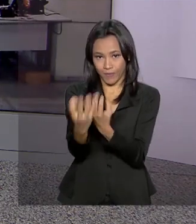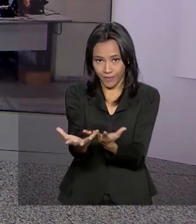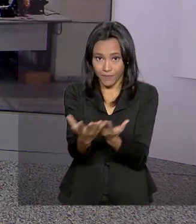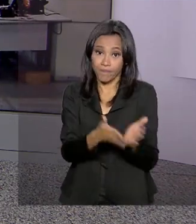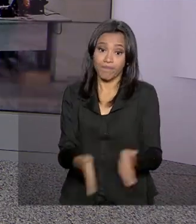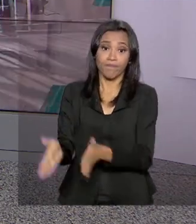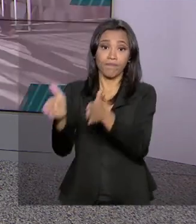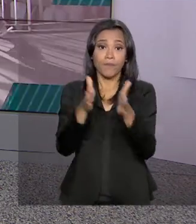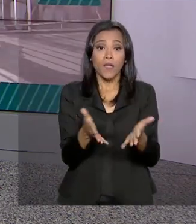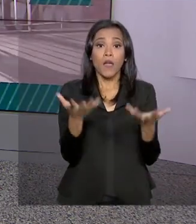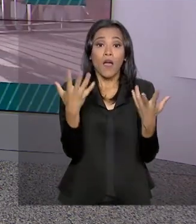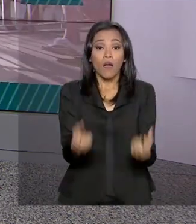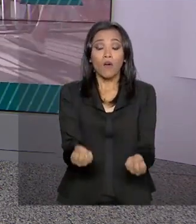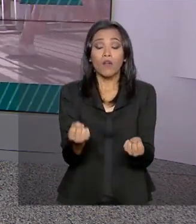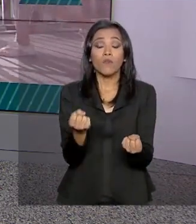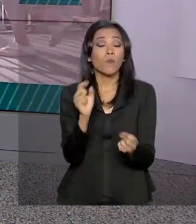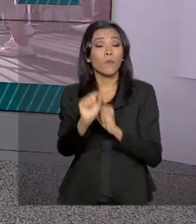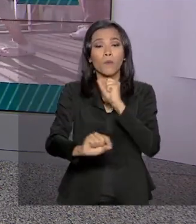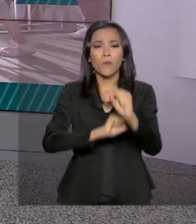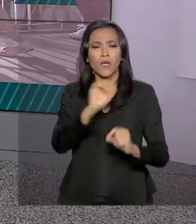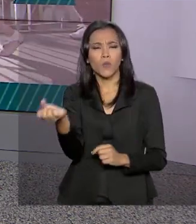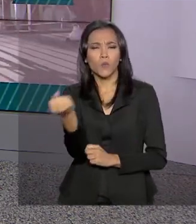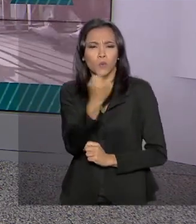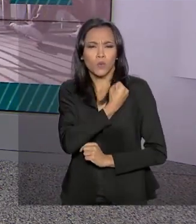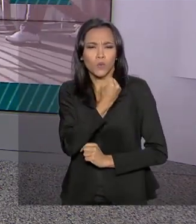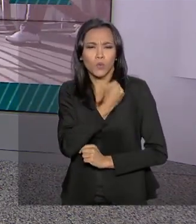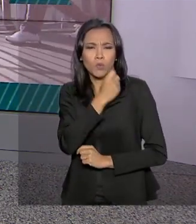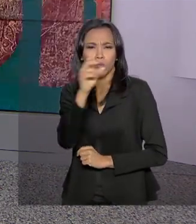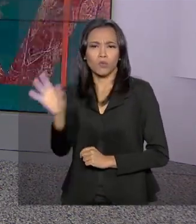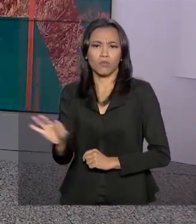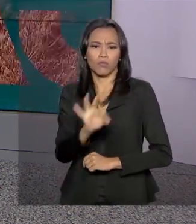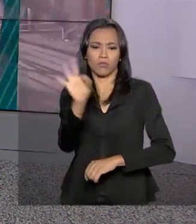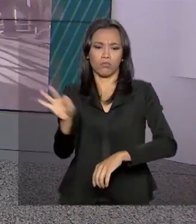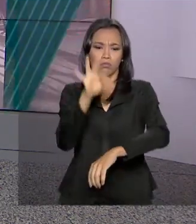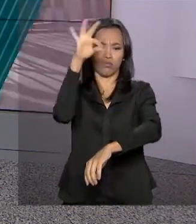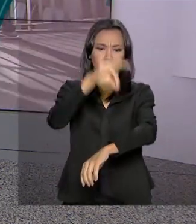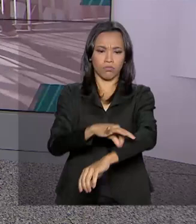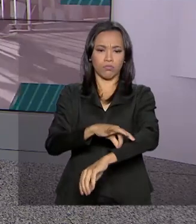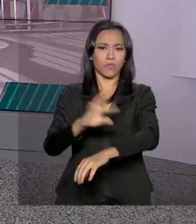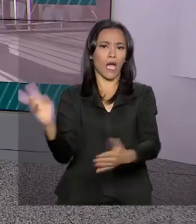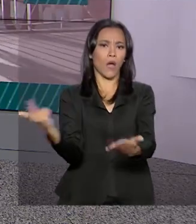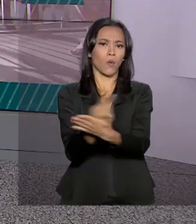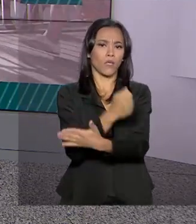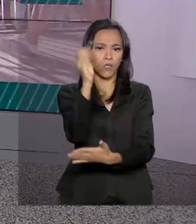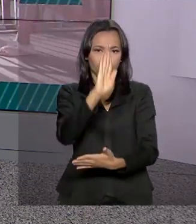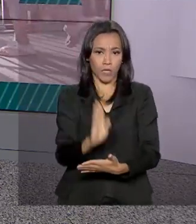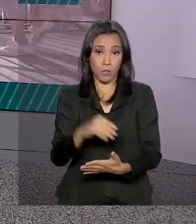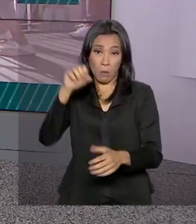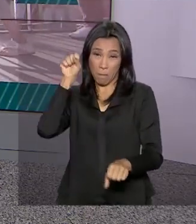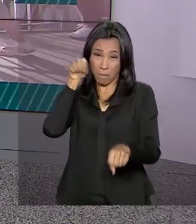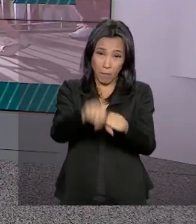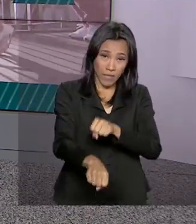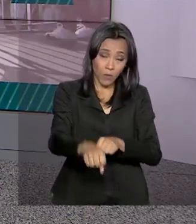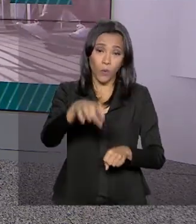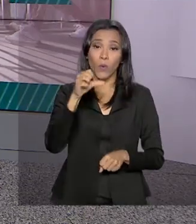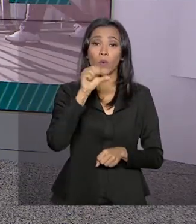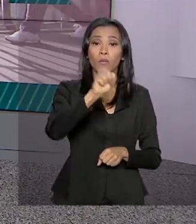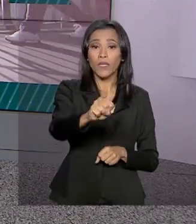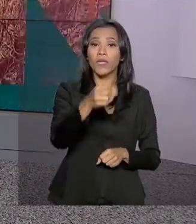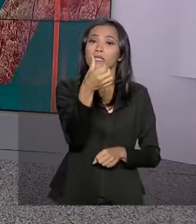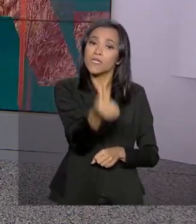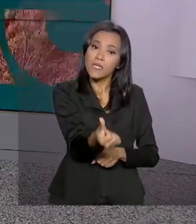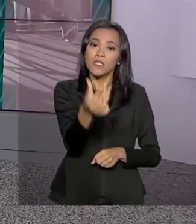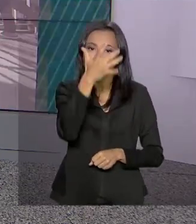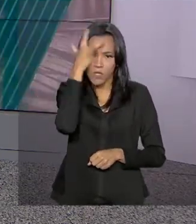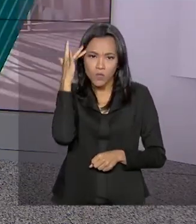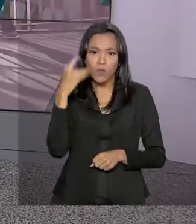Bem, a gente vai ver agora uma reportagem sobre os números da dengue no Brasil. A dengue matou 86 pessoas nos três primeiros meses do